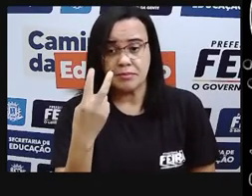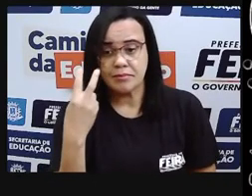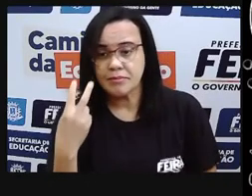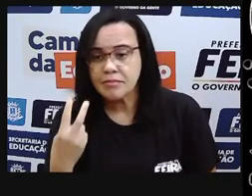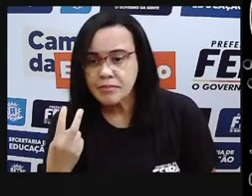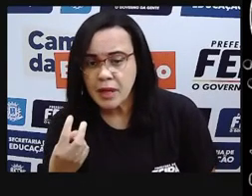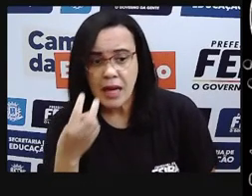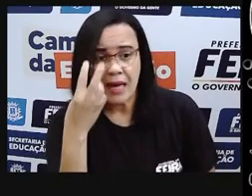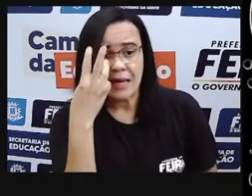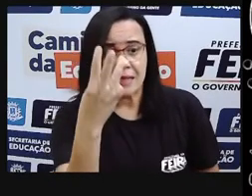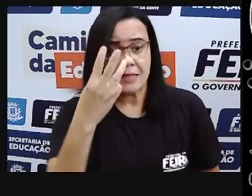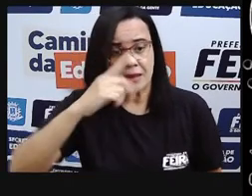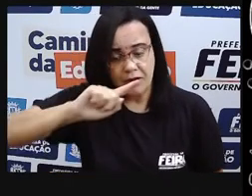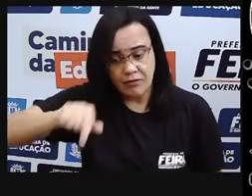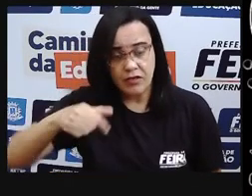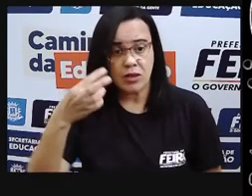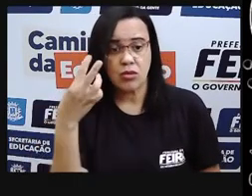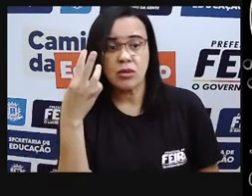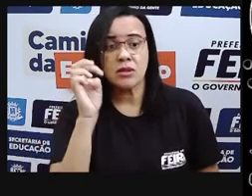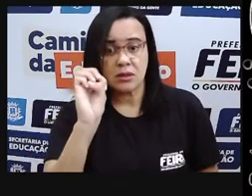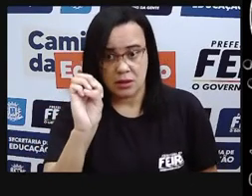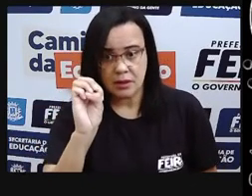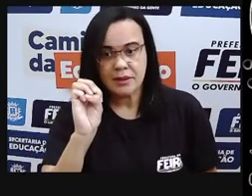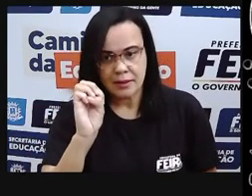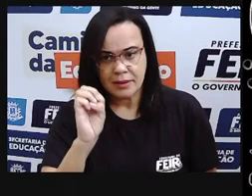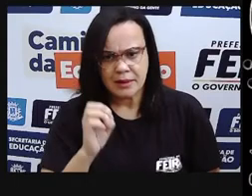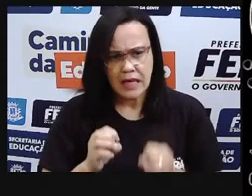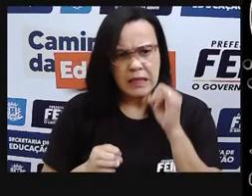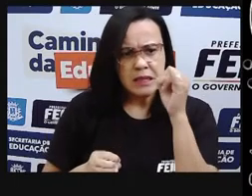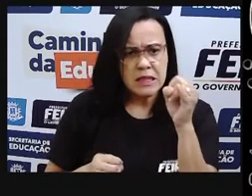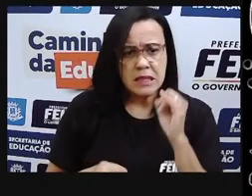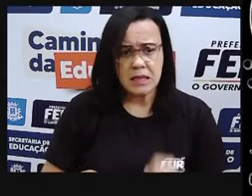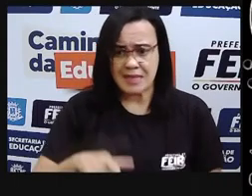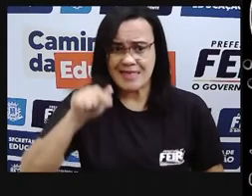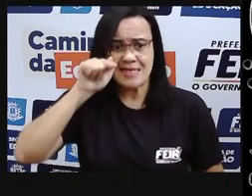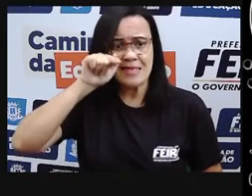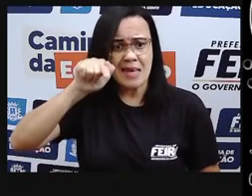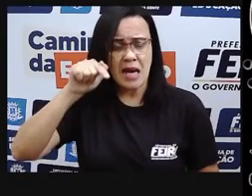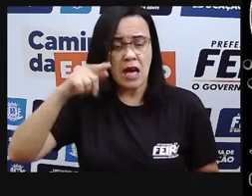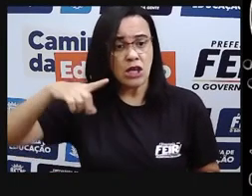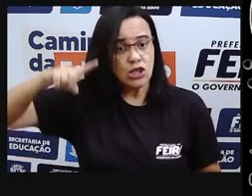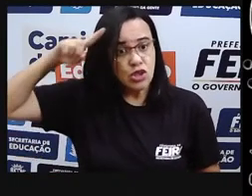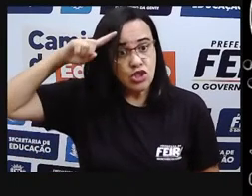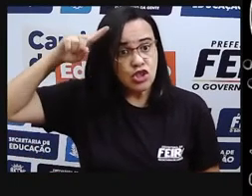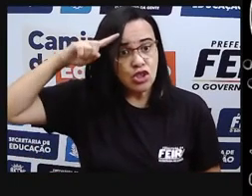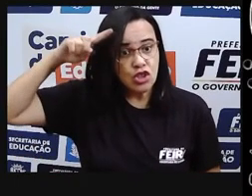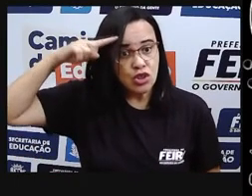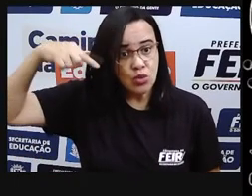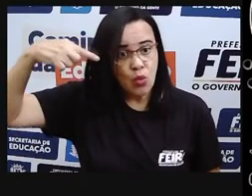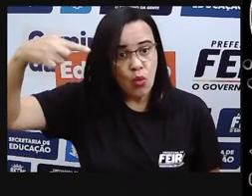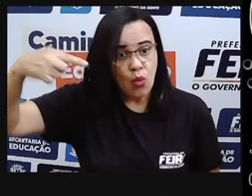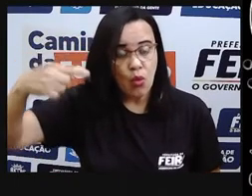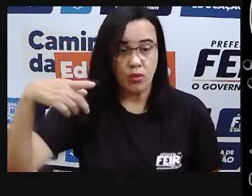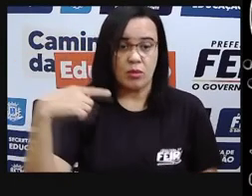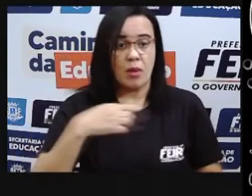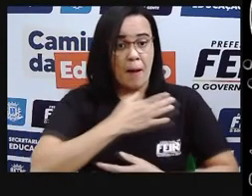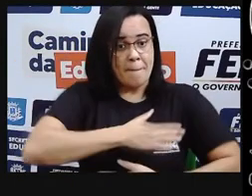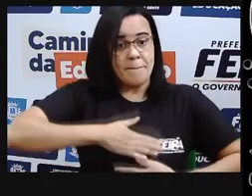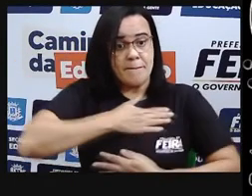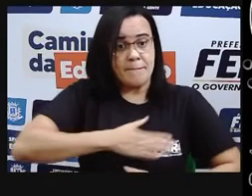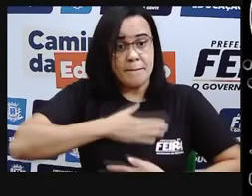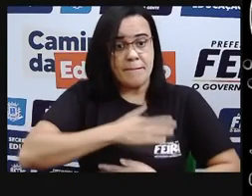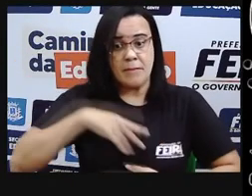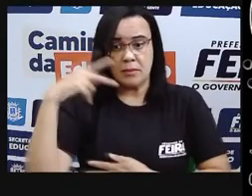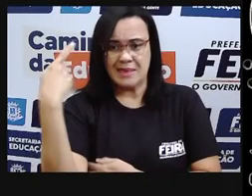higiene, né, tudo em dias, bem saudável, que ela toma banho pelo menos uma vez no dia.